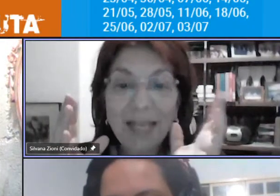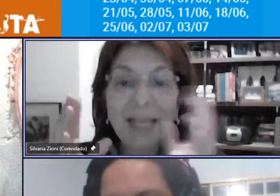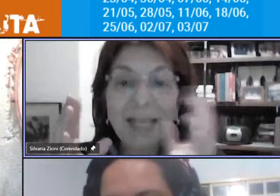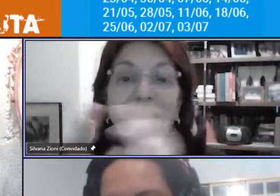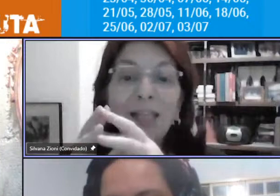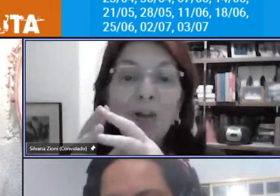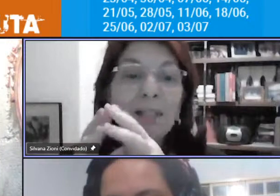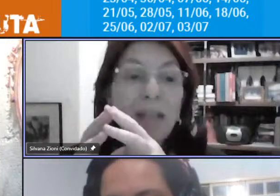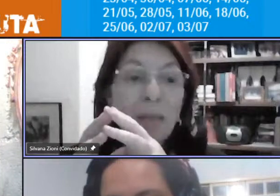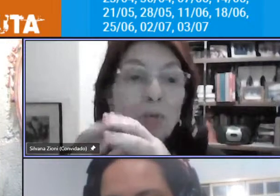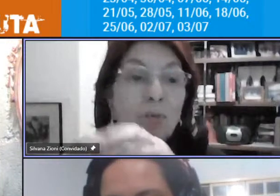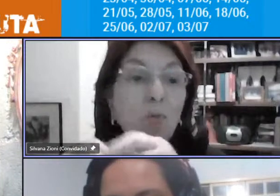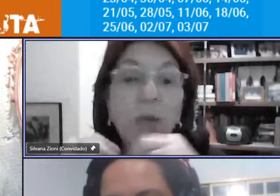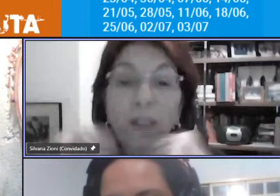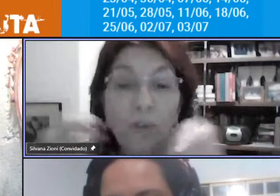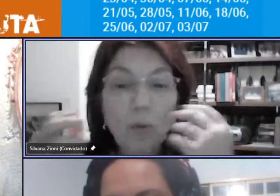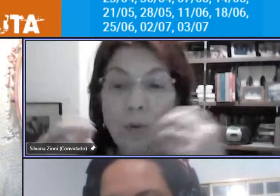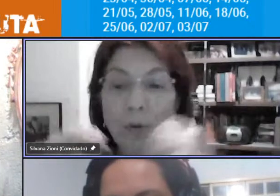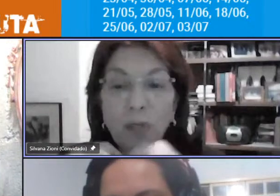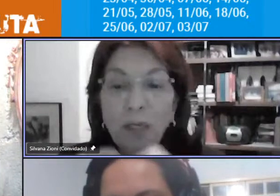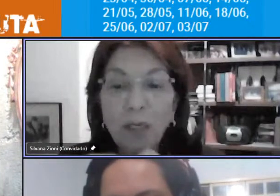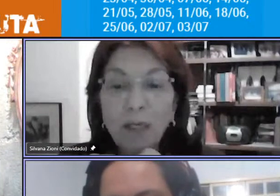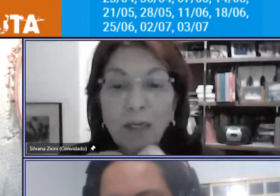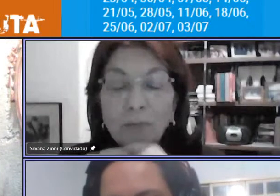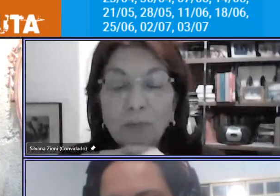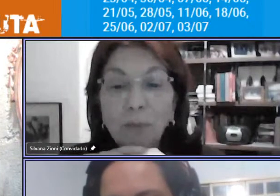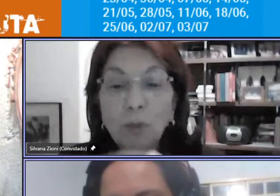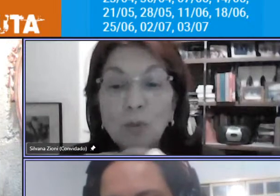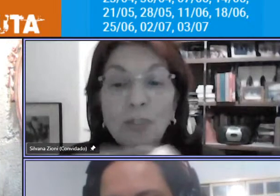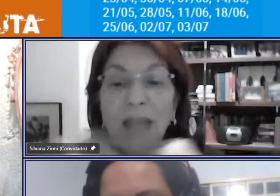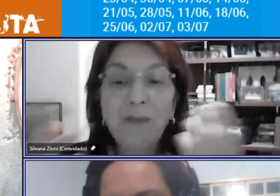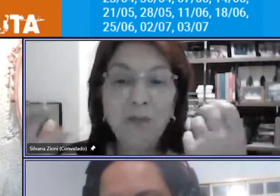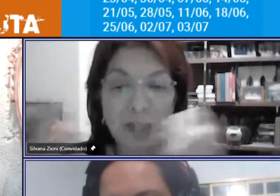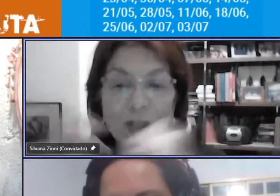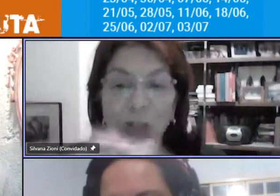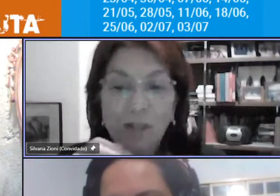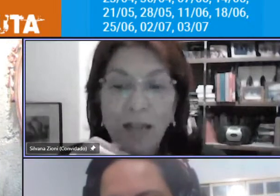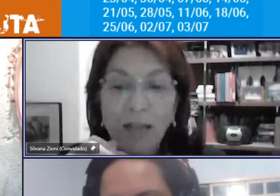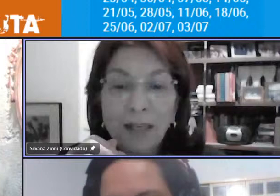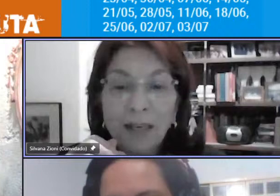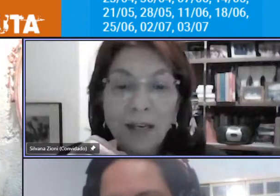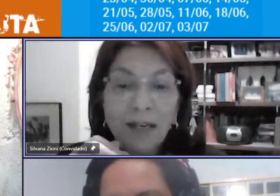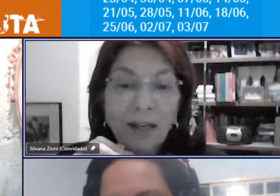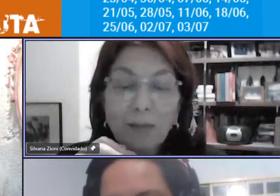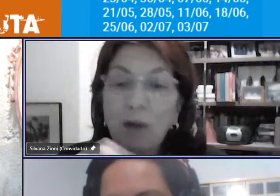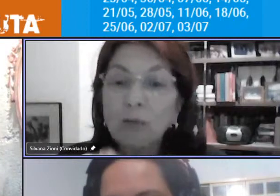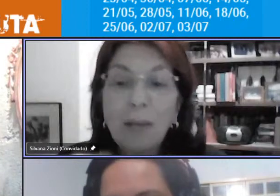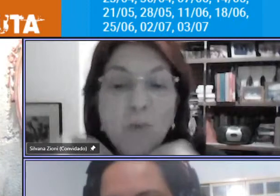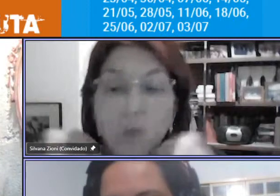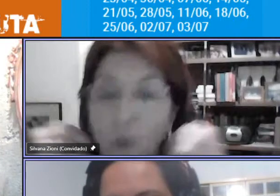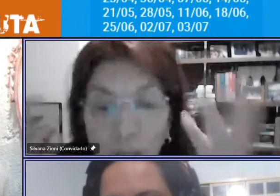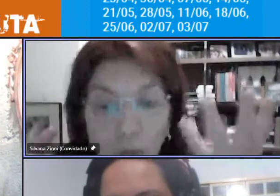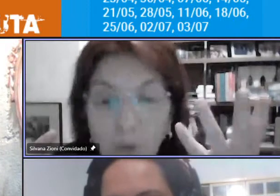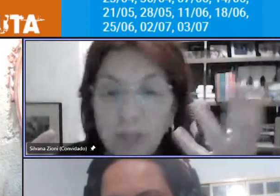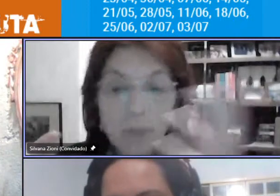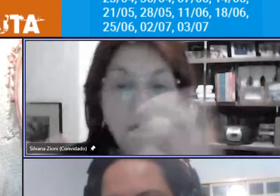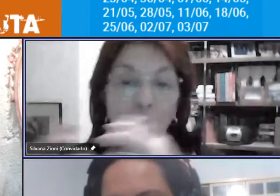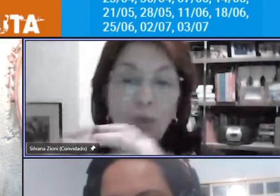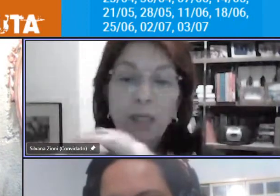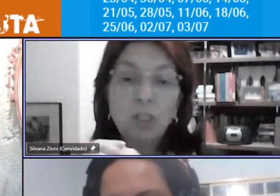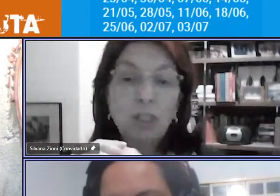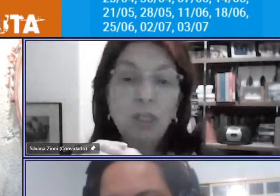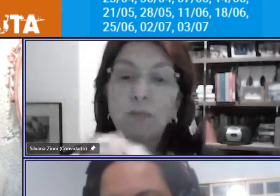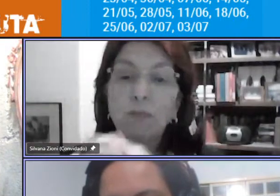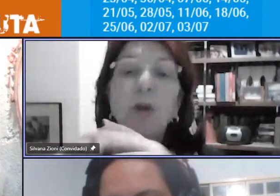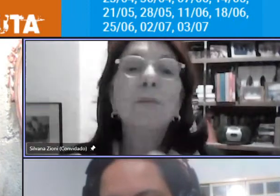né e nós temos muito muitos déficits né falta muito